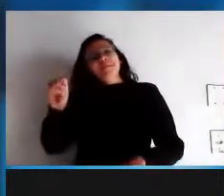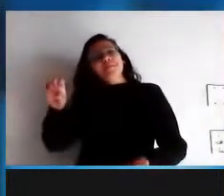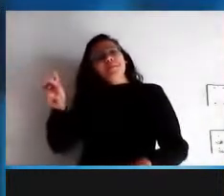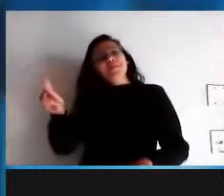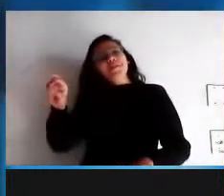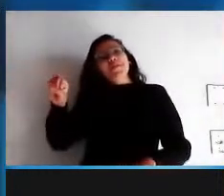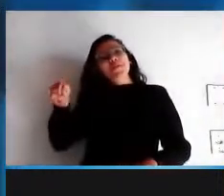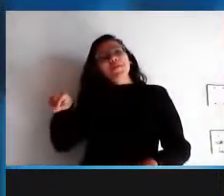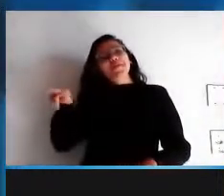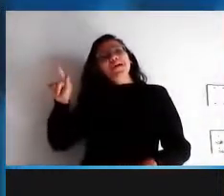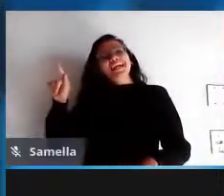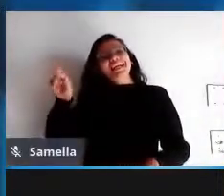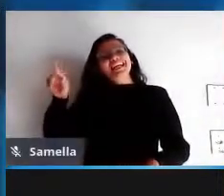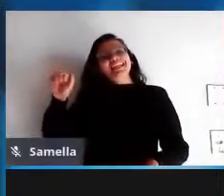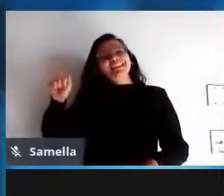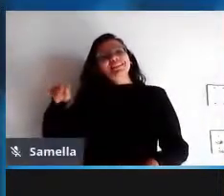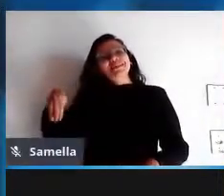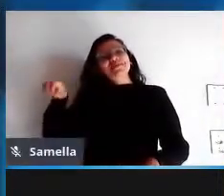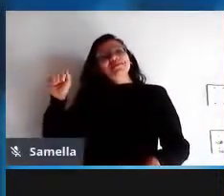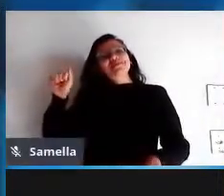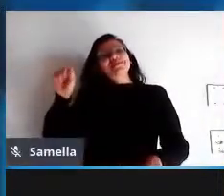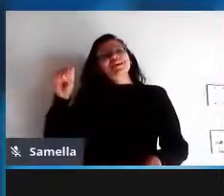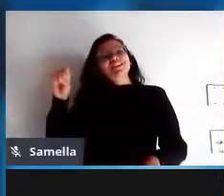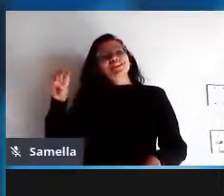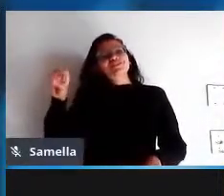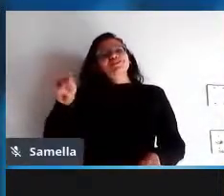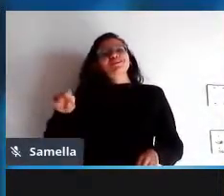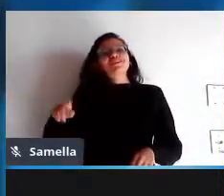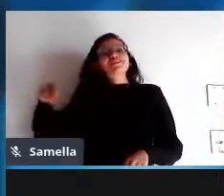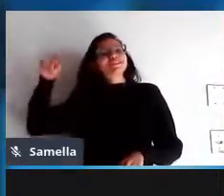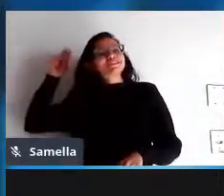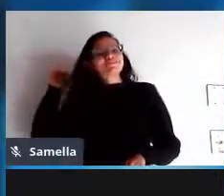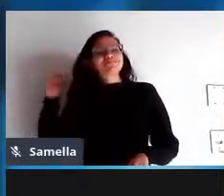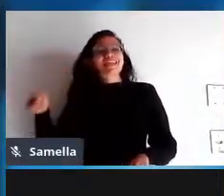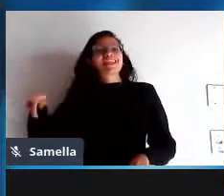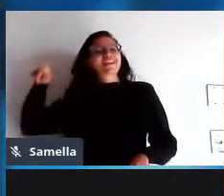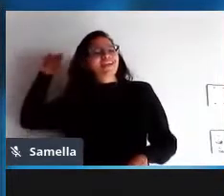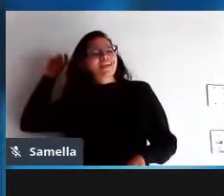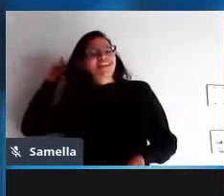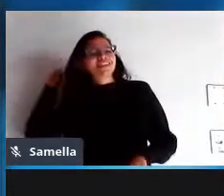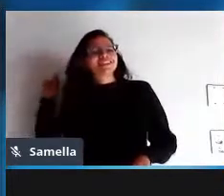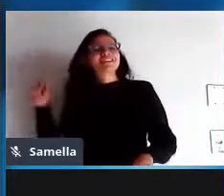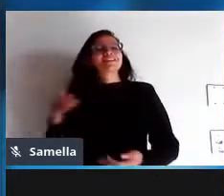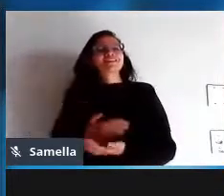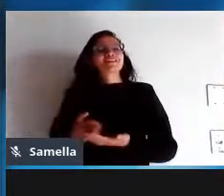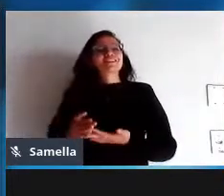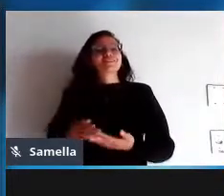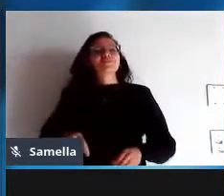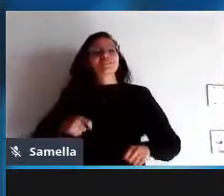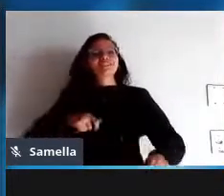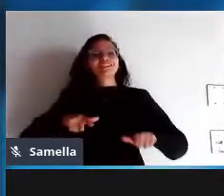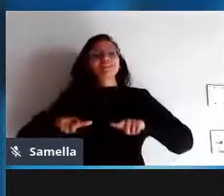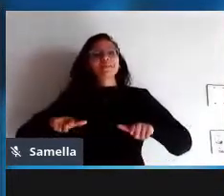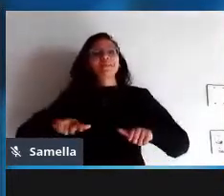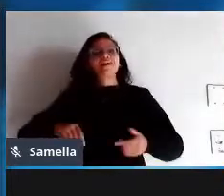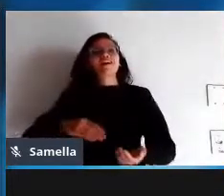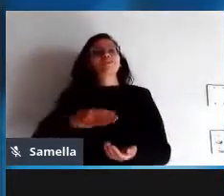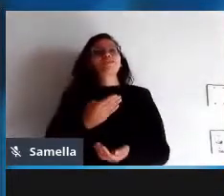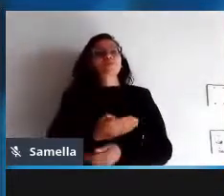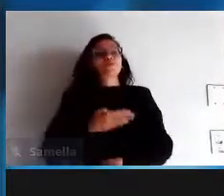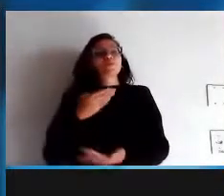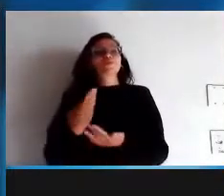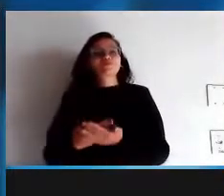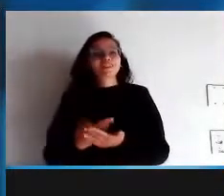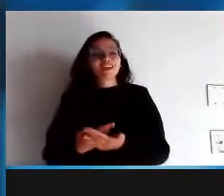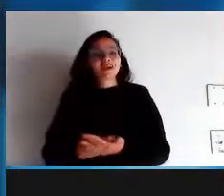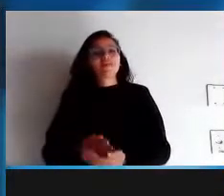desde os anos 80 com treinamento também sou o super entusiasta do software livre e foi esse entusiasmo com o